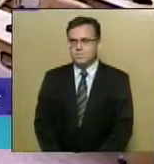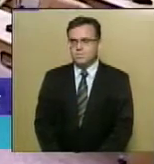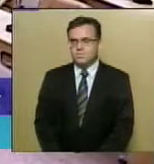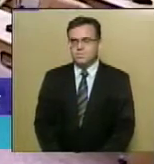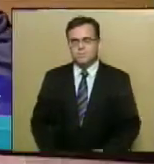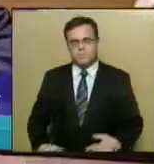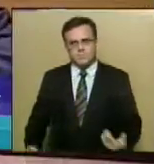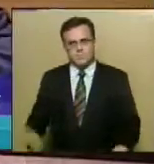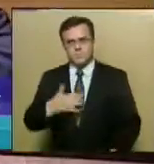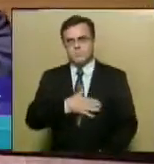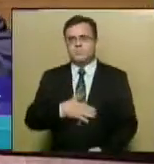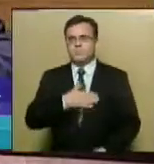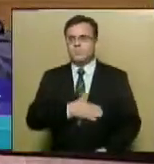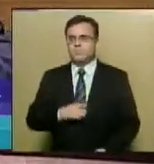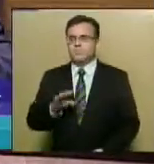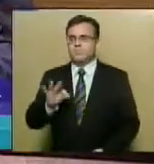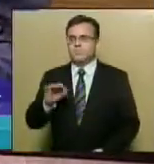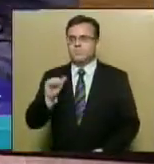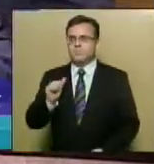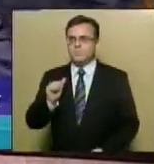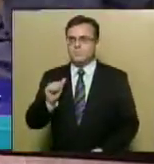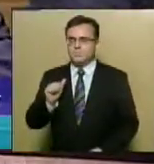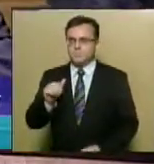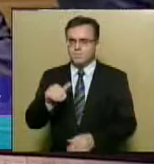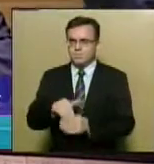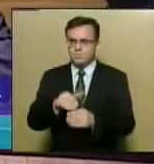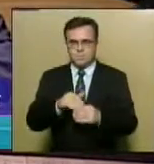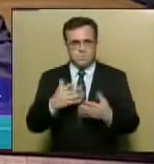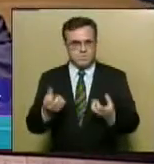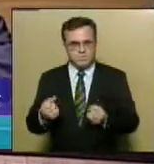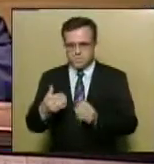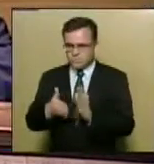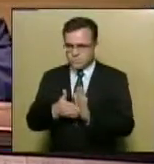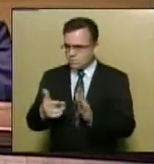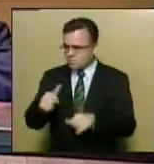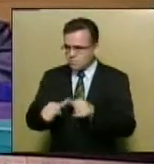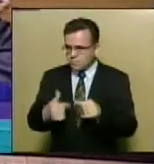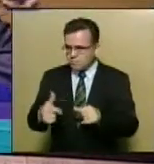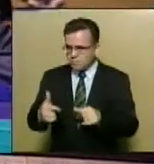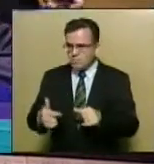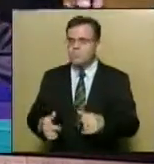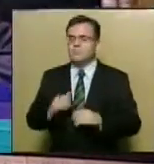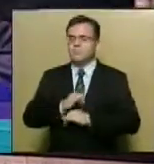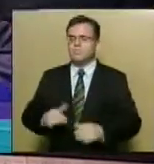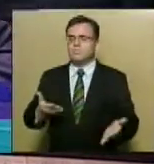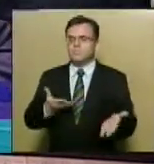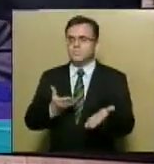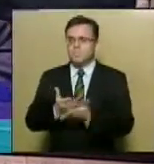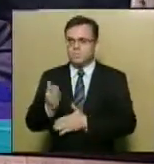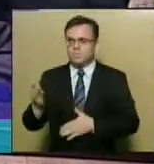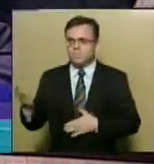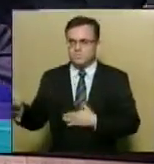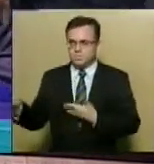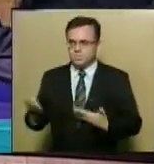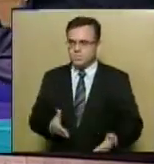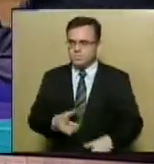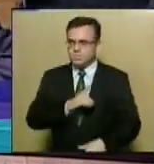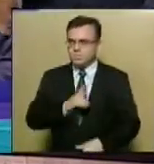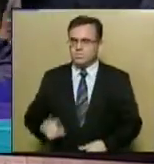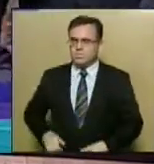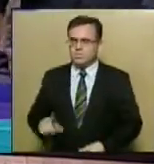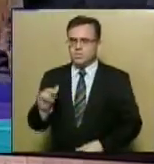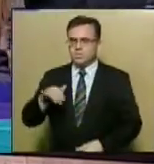Em apreciação às atas lidas, não havendo propósito de aderação, declaro aprovado. Só licito do deputado Luciano Pimentel que faça a leitura do